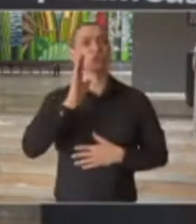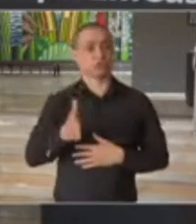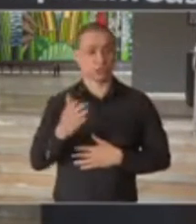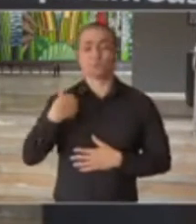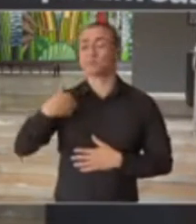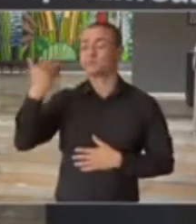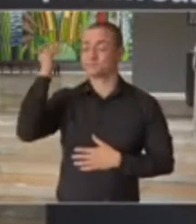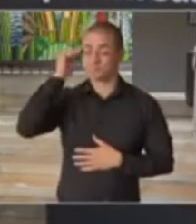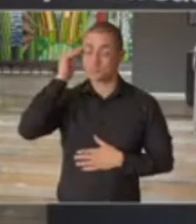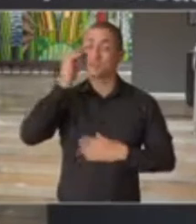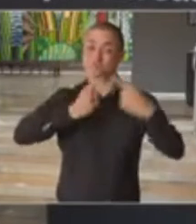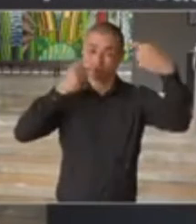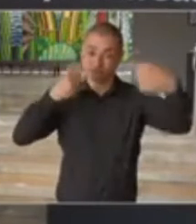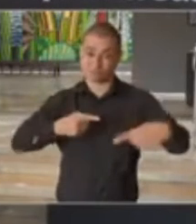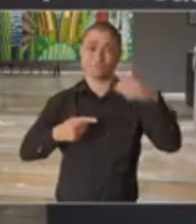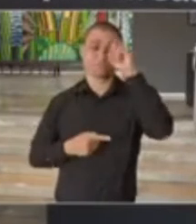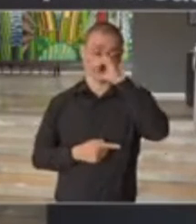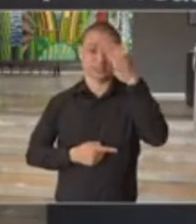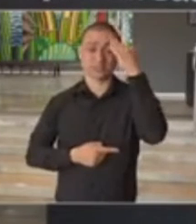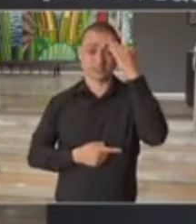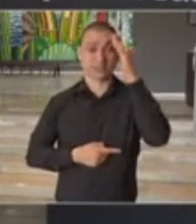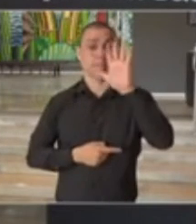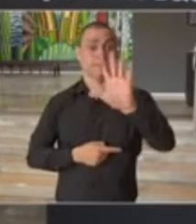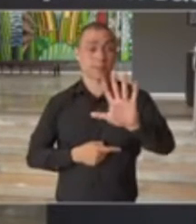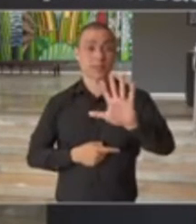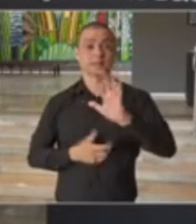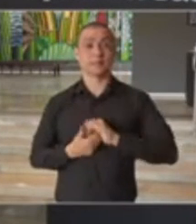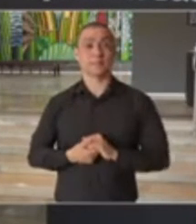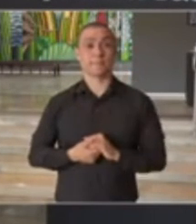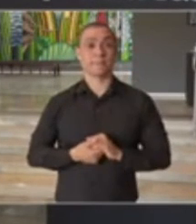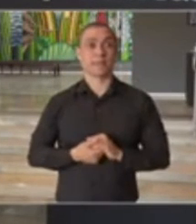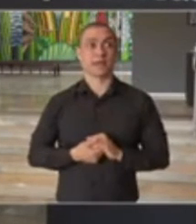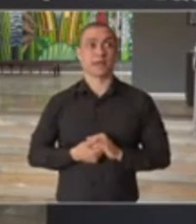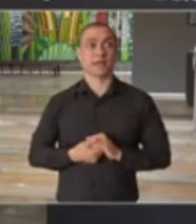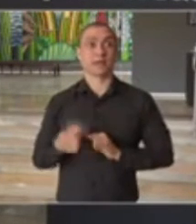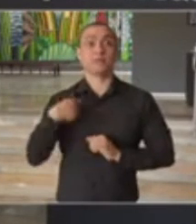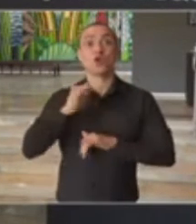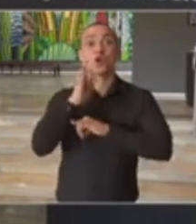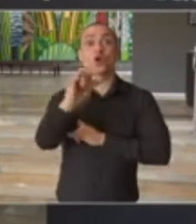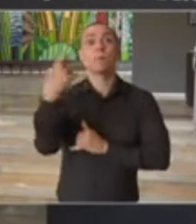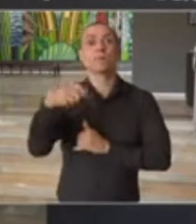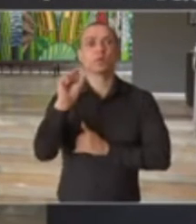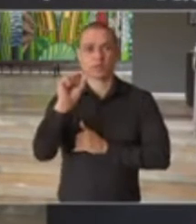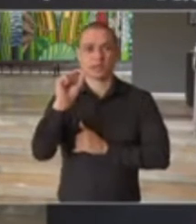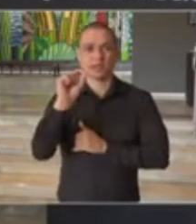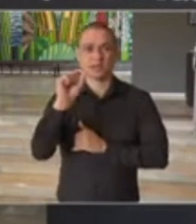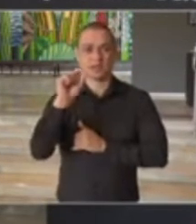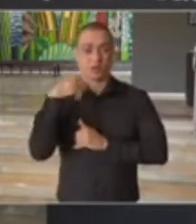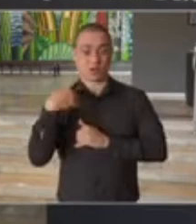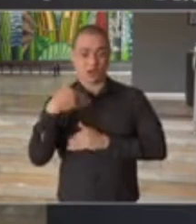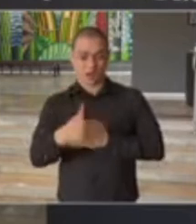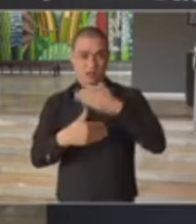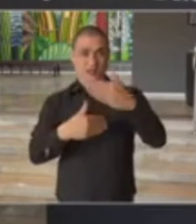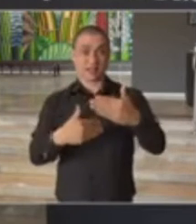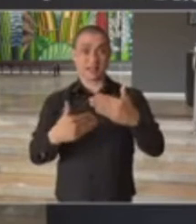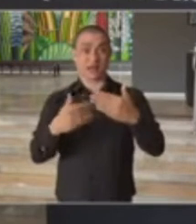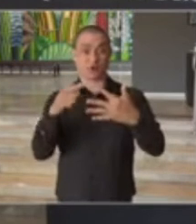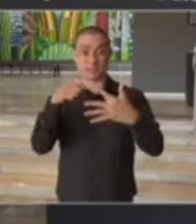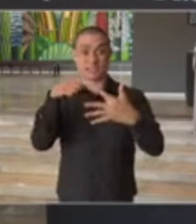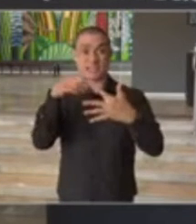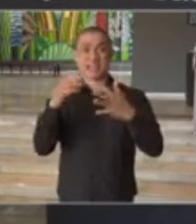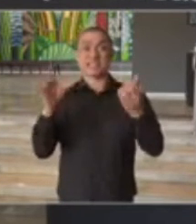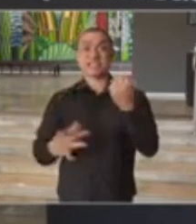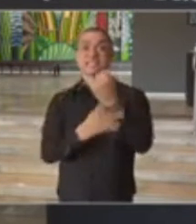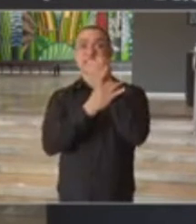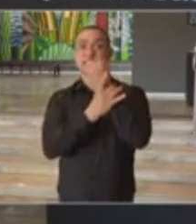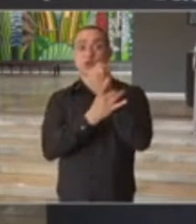entendemos o desafio. Mas nós precisamos lembrar também que a etapa de flexibilização segura é a amarela, que é